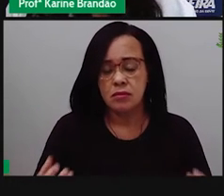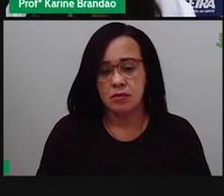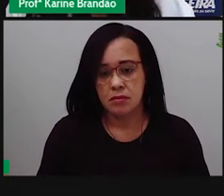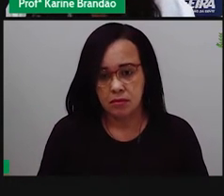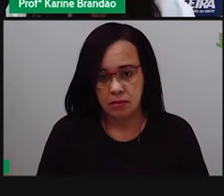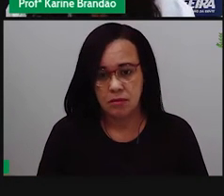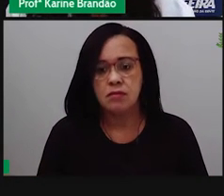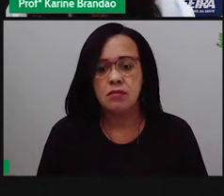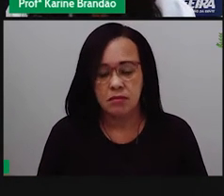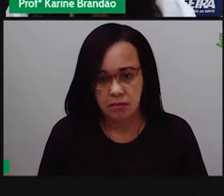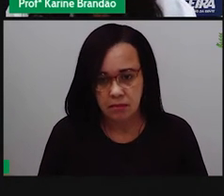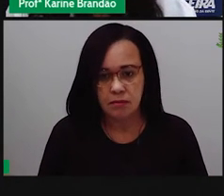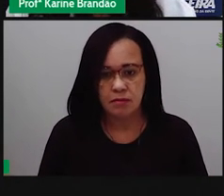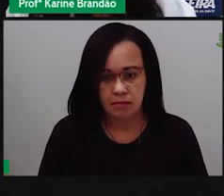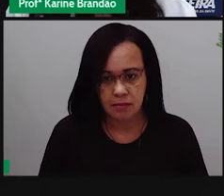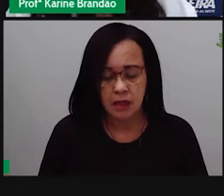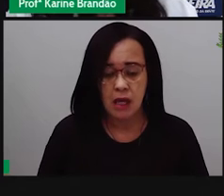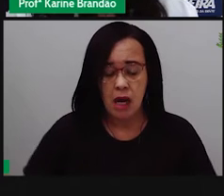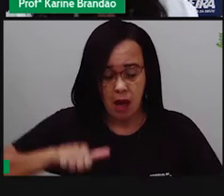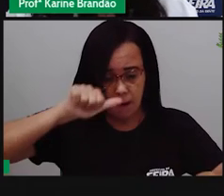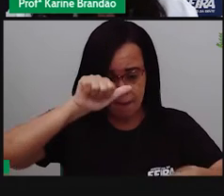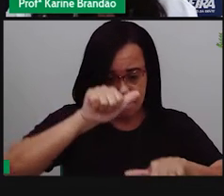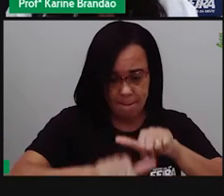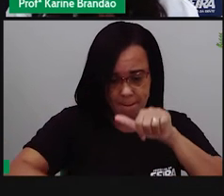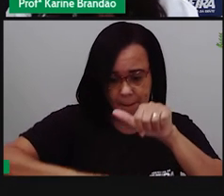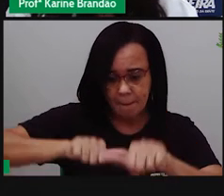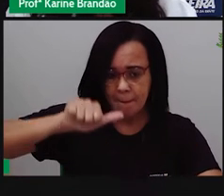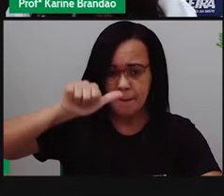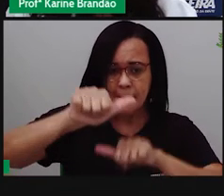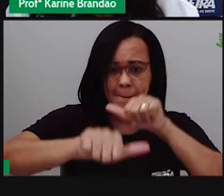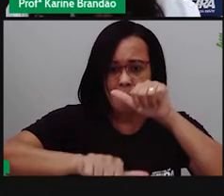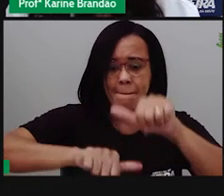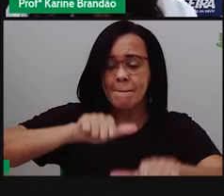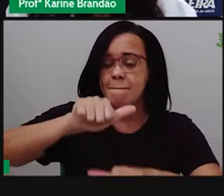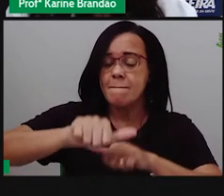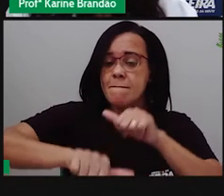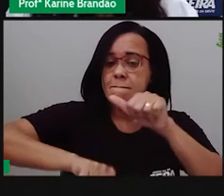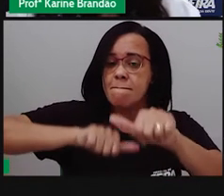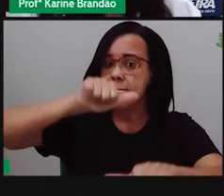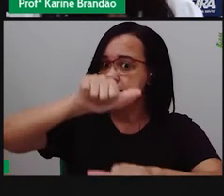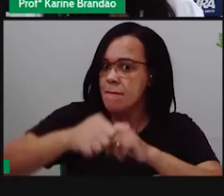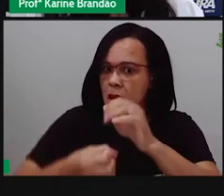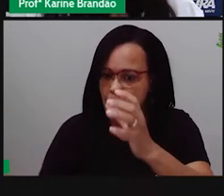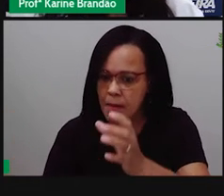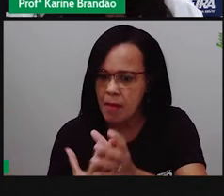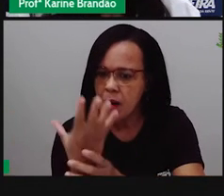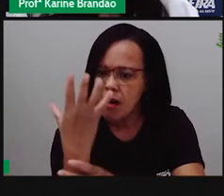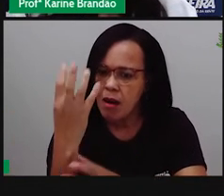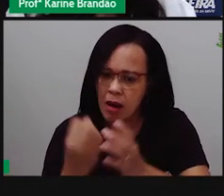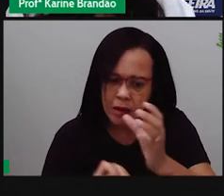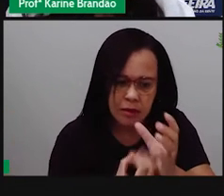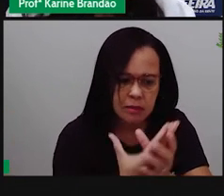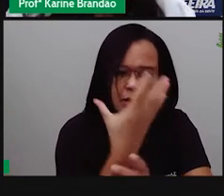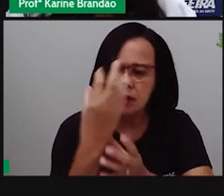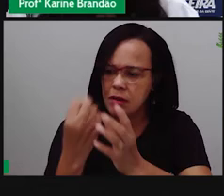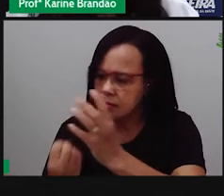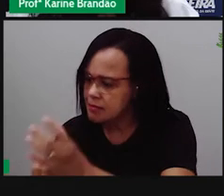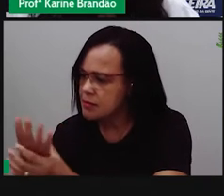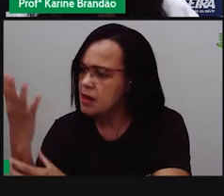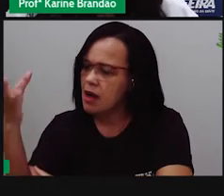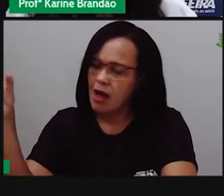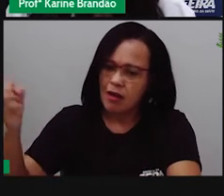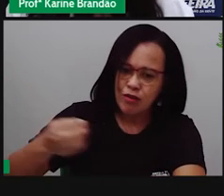que acabou gerando o que nós chamamos de uma nova espécie. Surge a língua da nova espécie. Surgeu de nada, prova